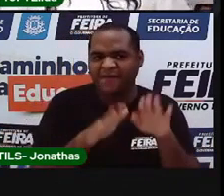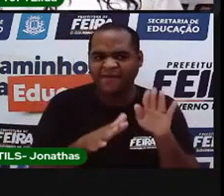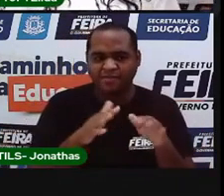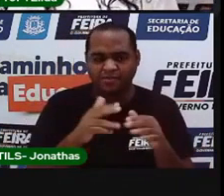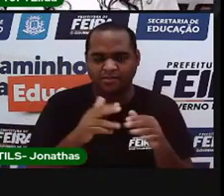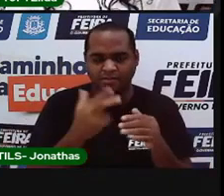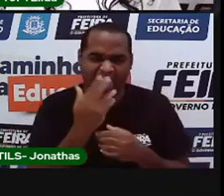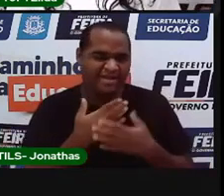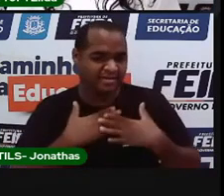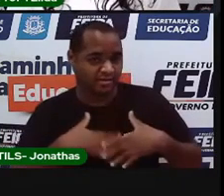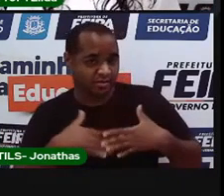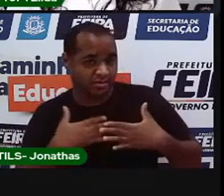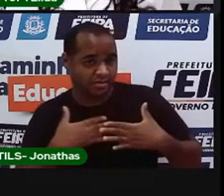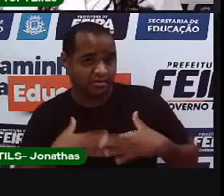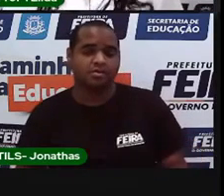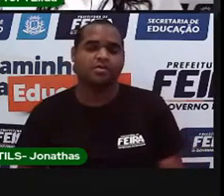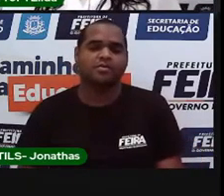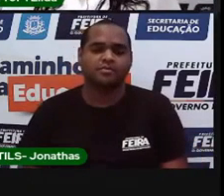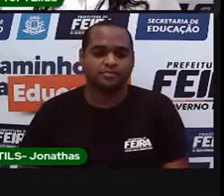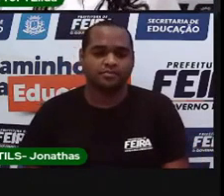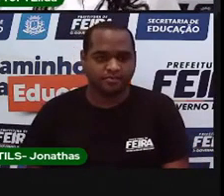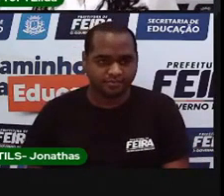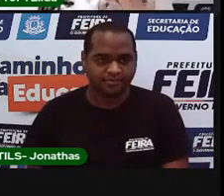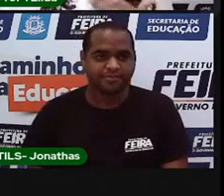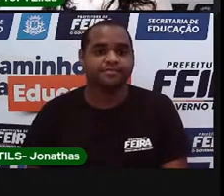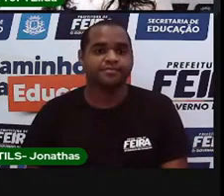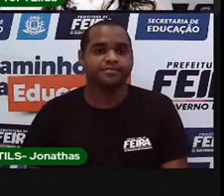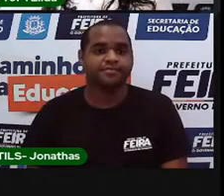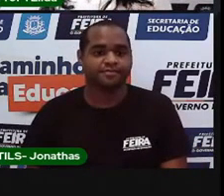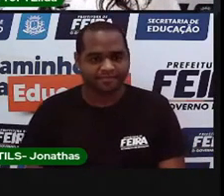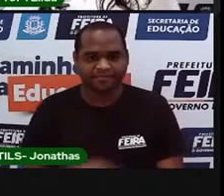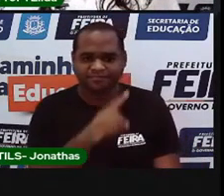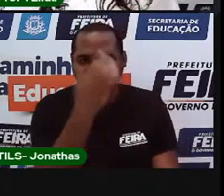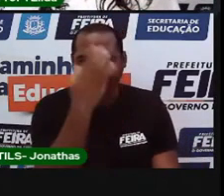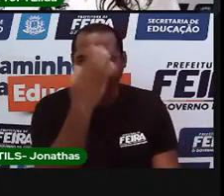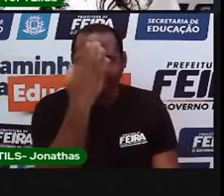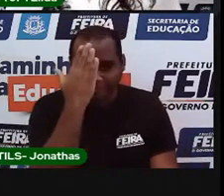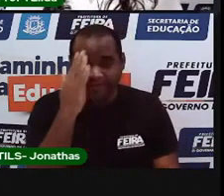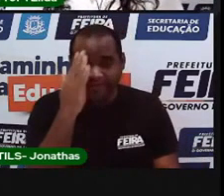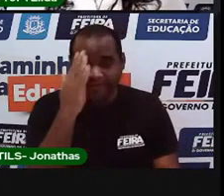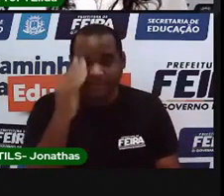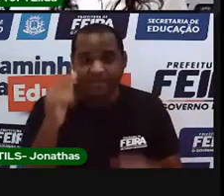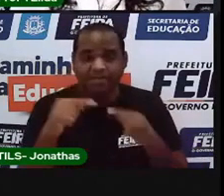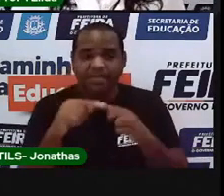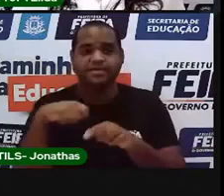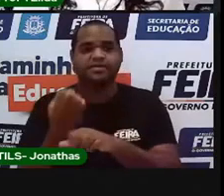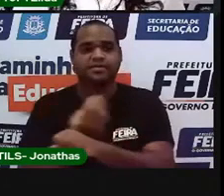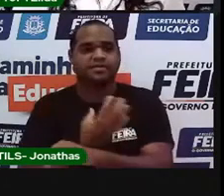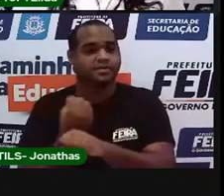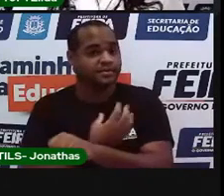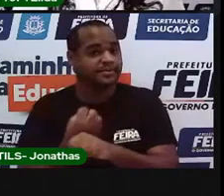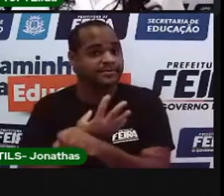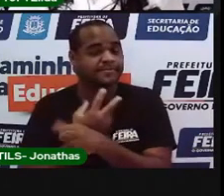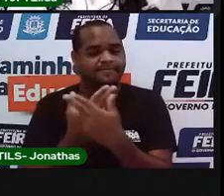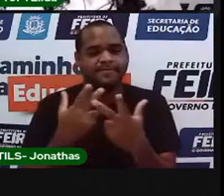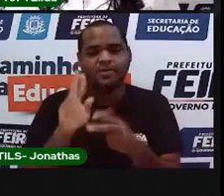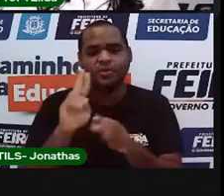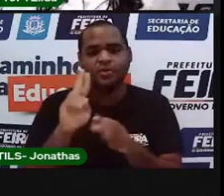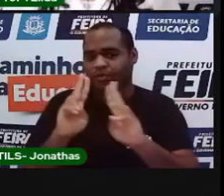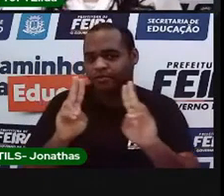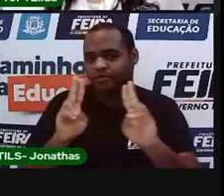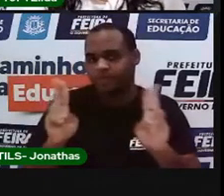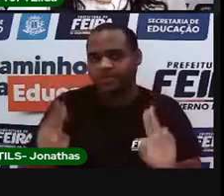enrelado, bem calmo. Tá vendo? Você sabe o são as emoções. Você só não sabia os nomes.